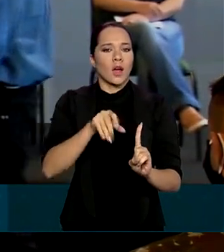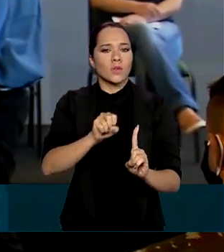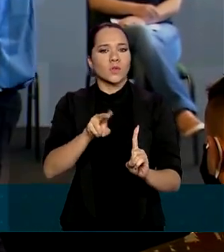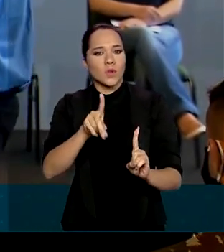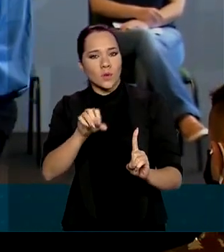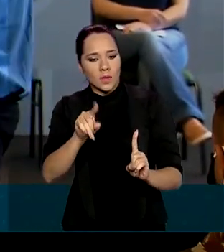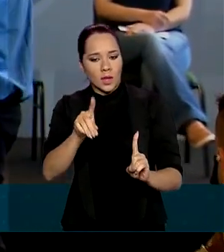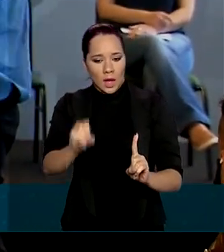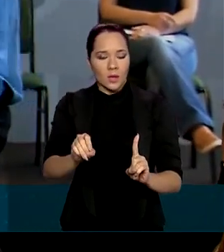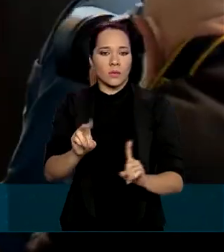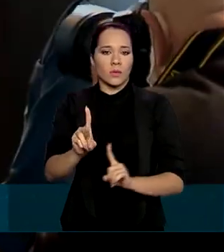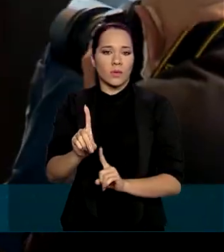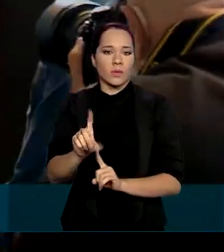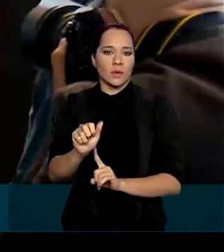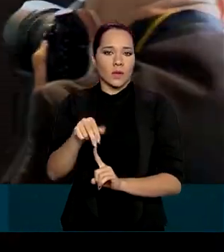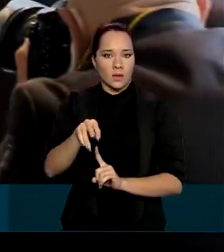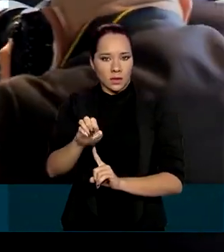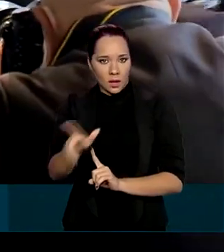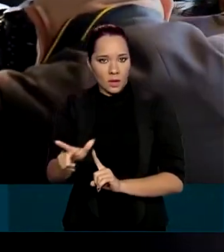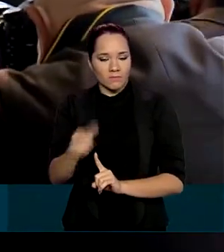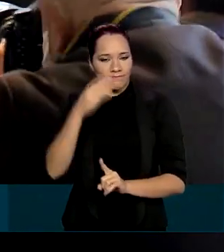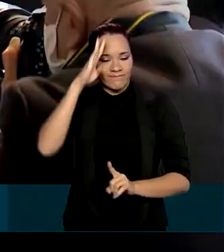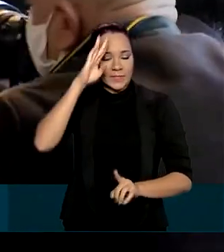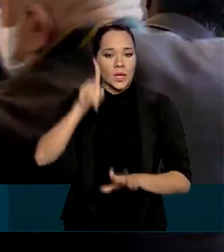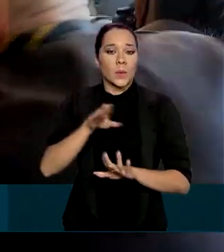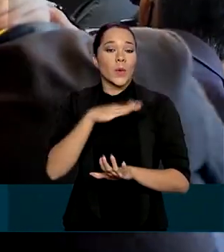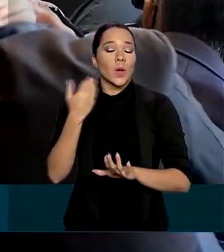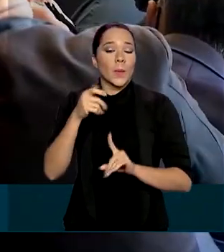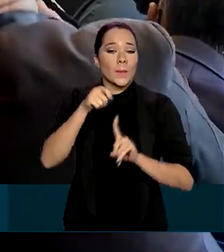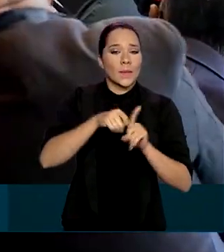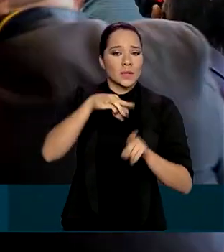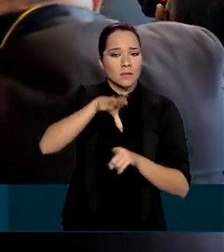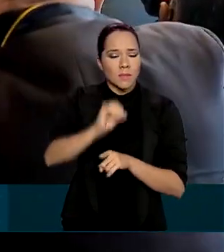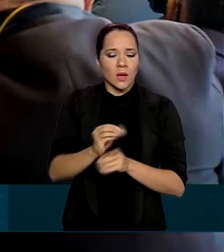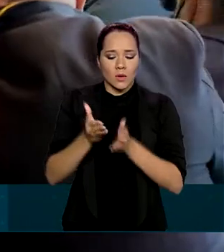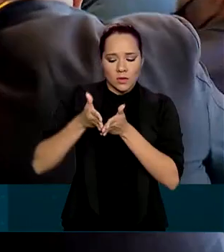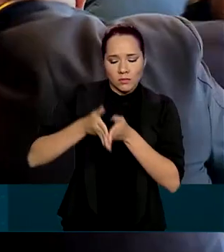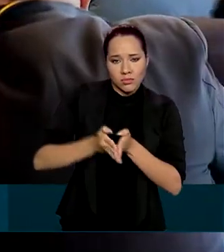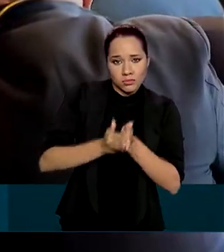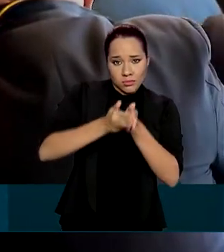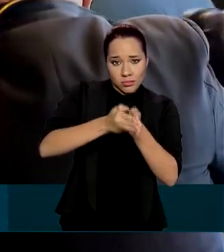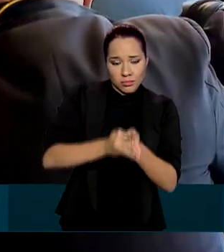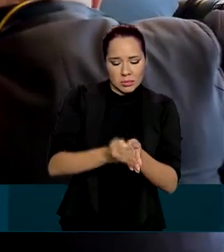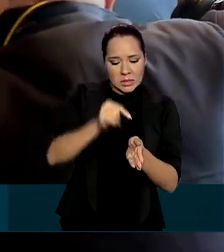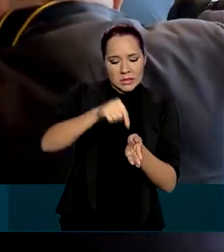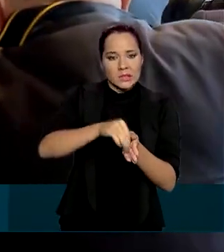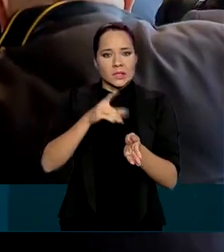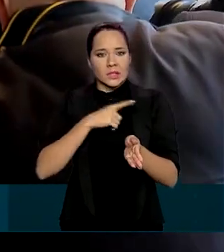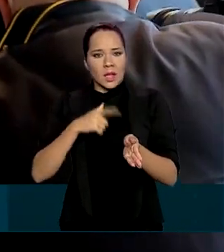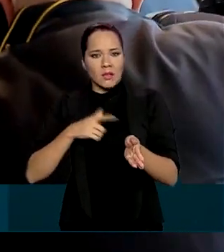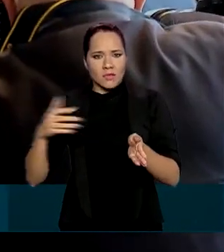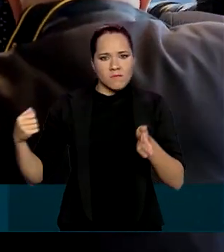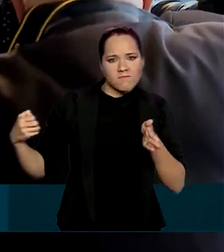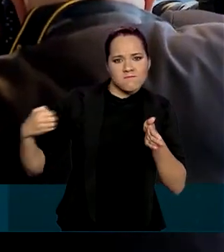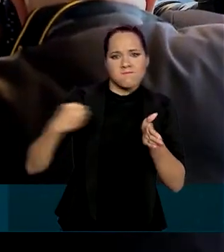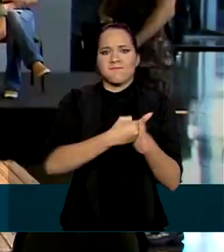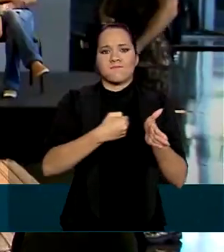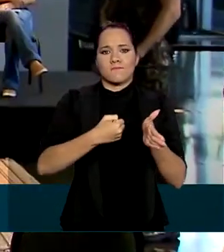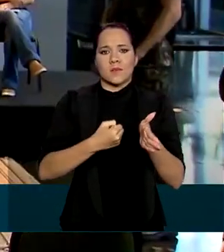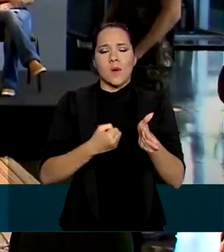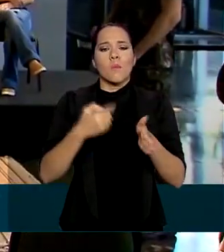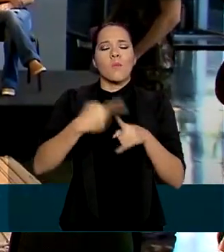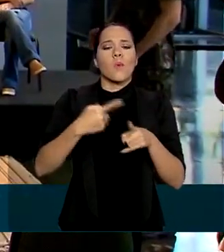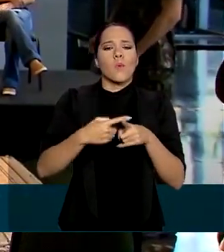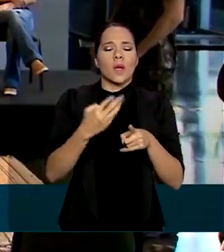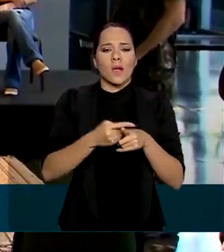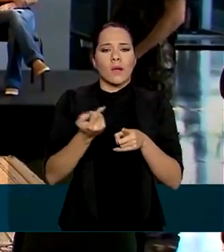Trabach Engelmann, que foi morto no último mês de maio, quando a embarcação que estava sofreu um choque intencional durante